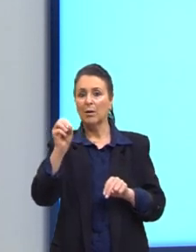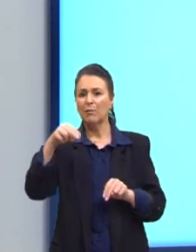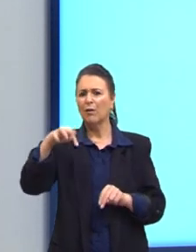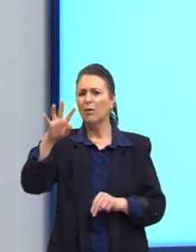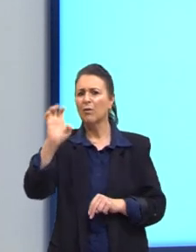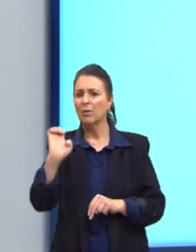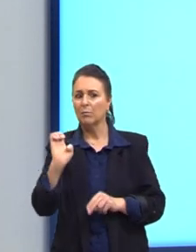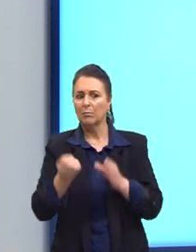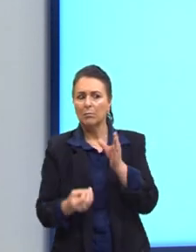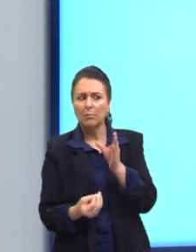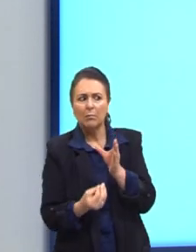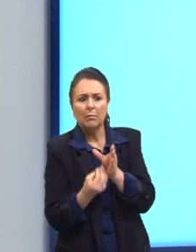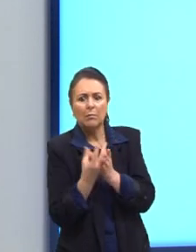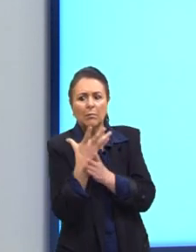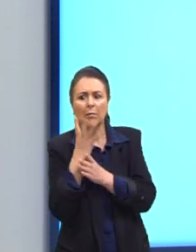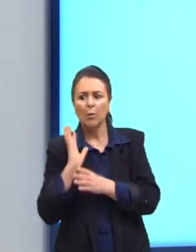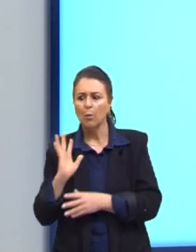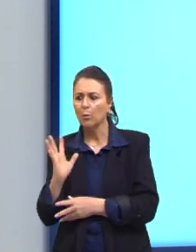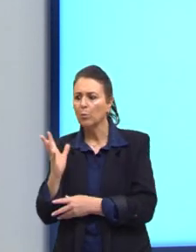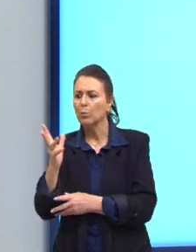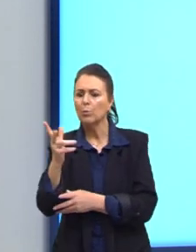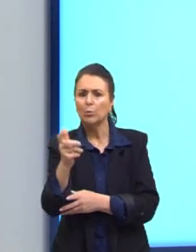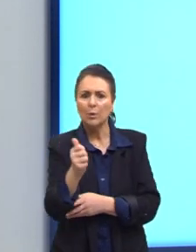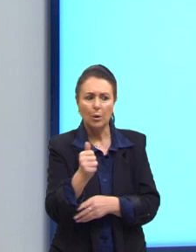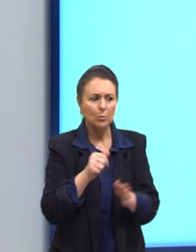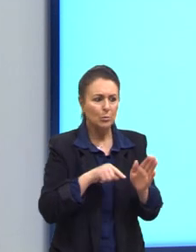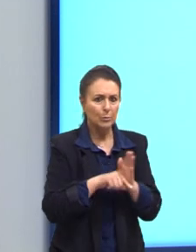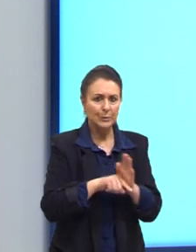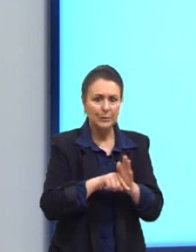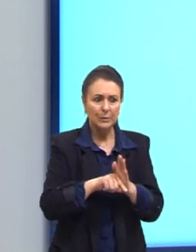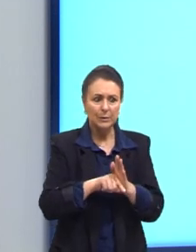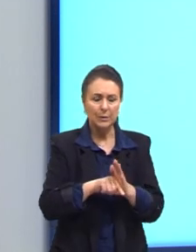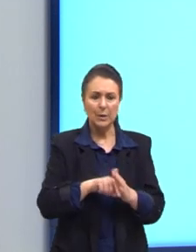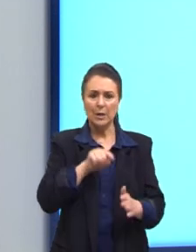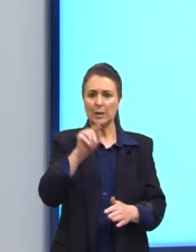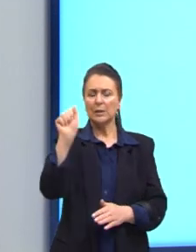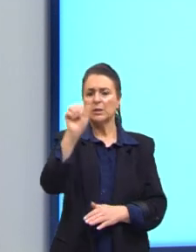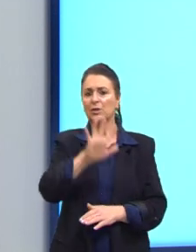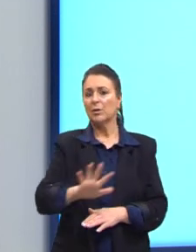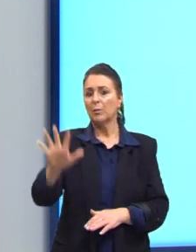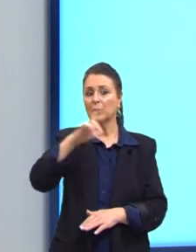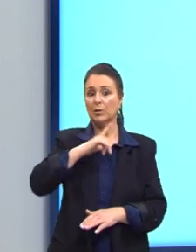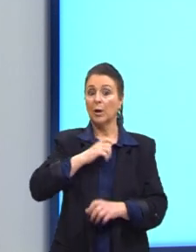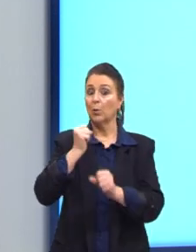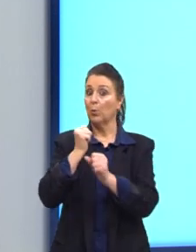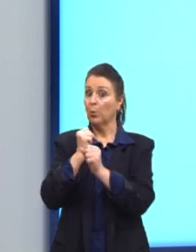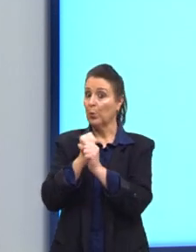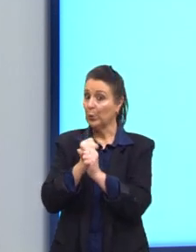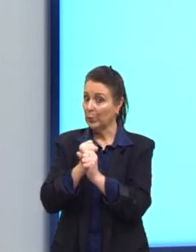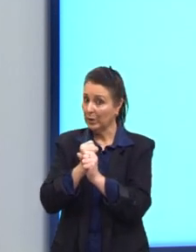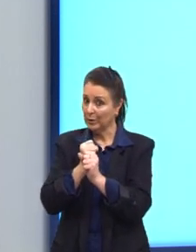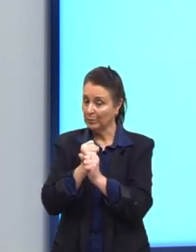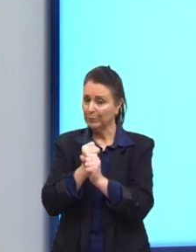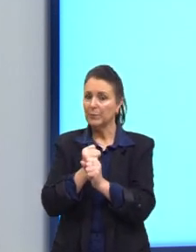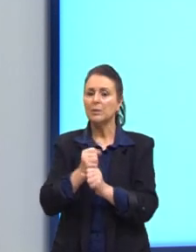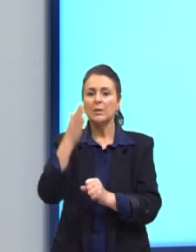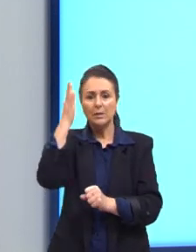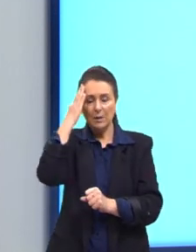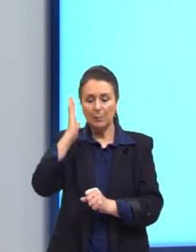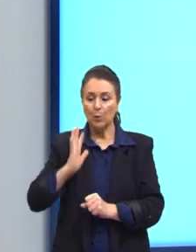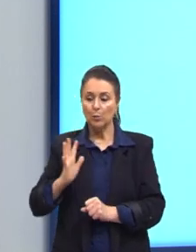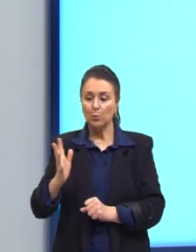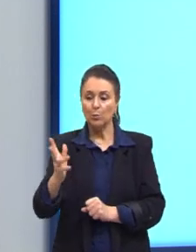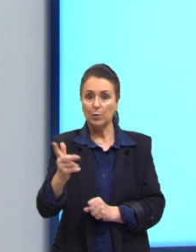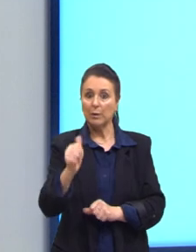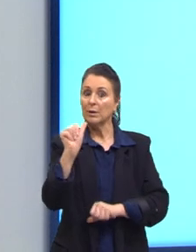retirados. E, geralmente, nessa fonte, a gente vai ter aí o ano de publicação, porque a gente sabe que os dados, eles